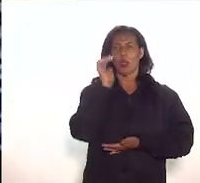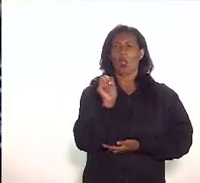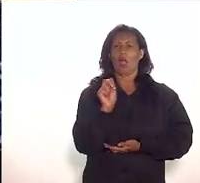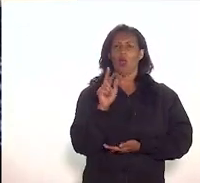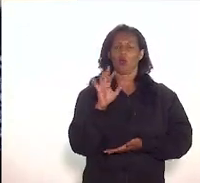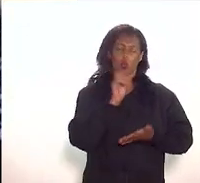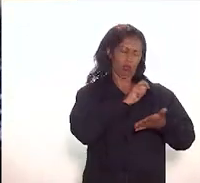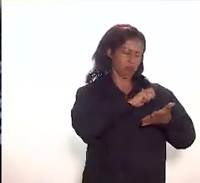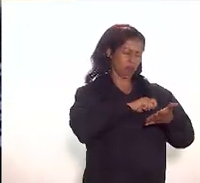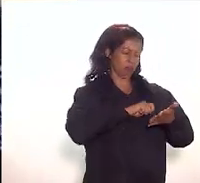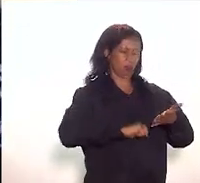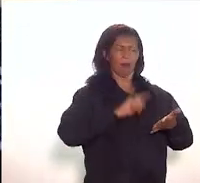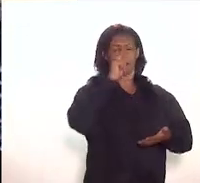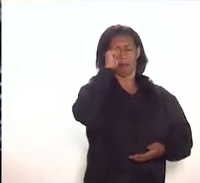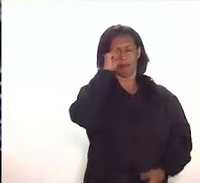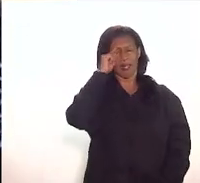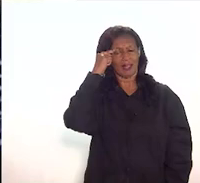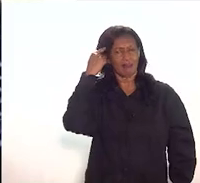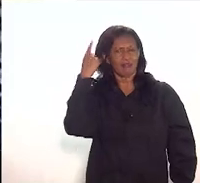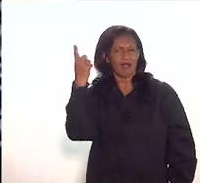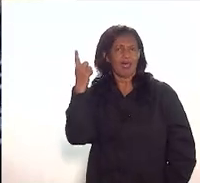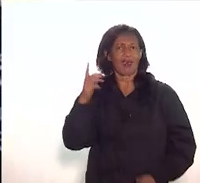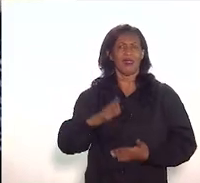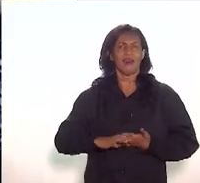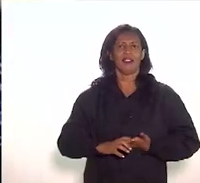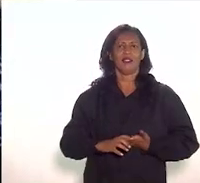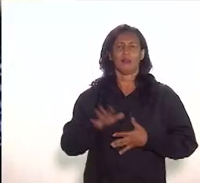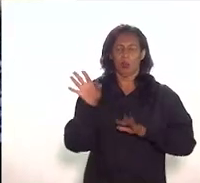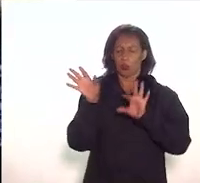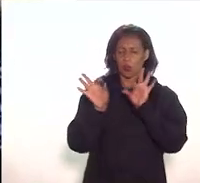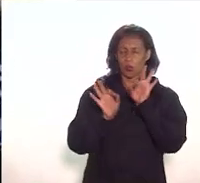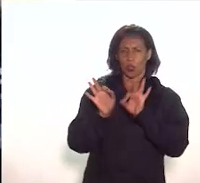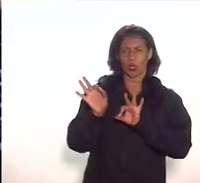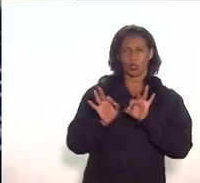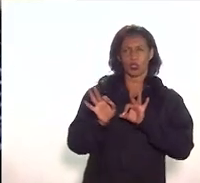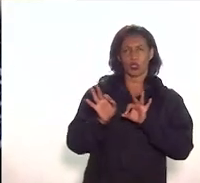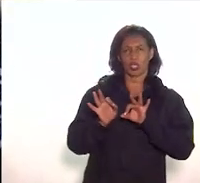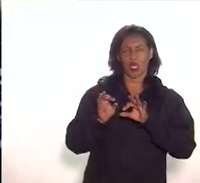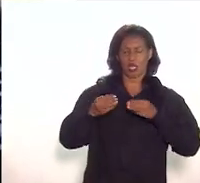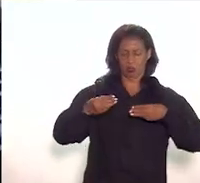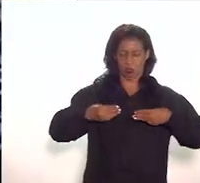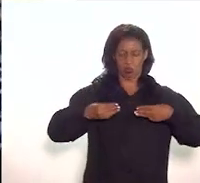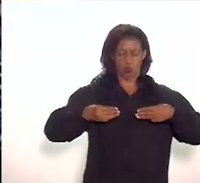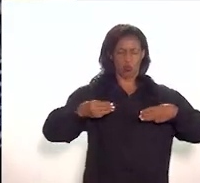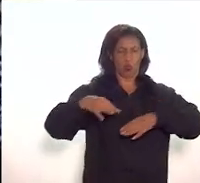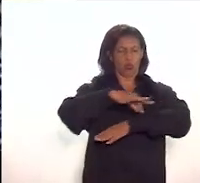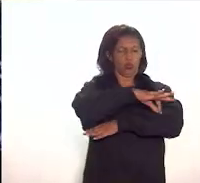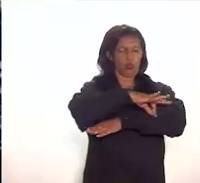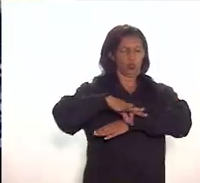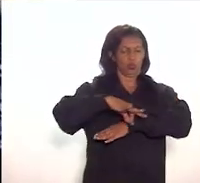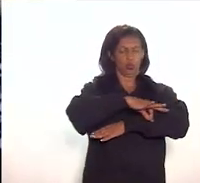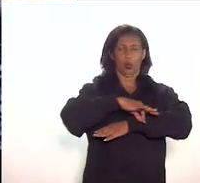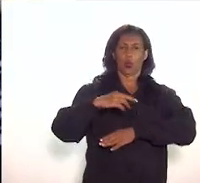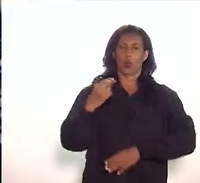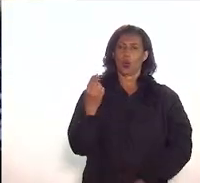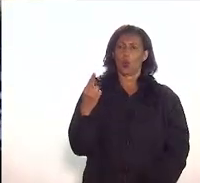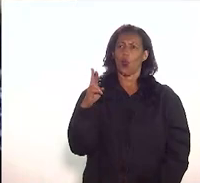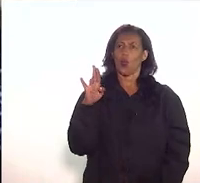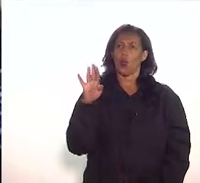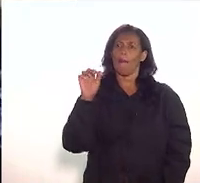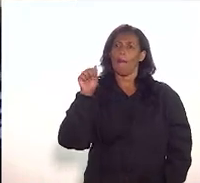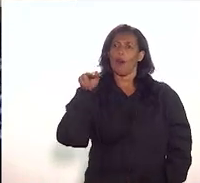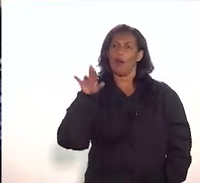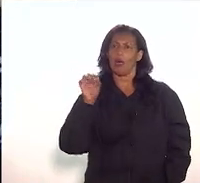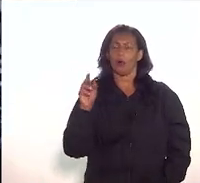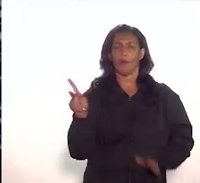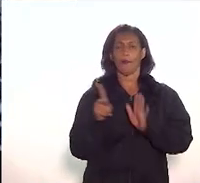ideia pela apresentação deste projeto de criar o museu de arquitetura urbana do Catete porque